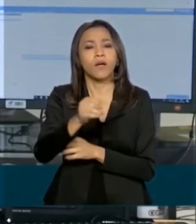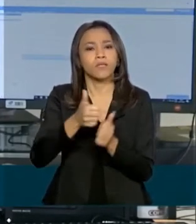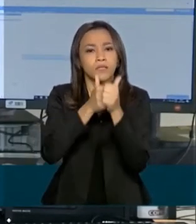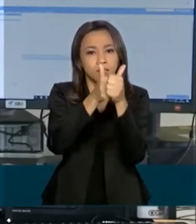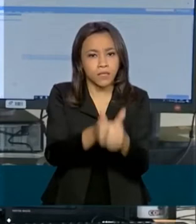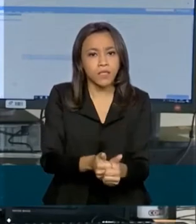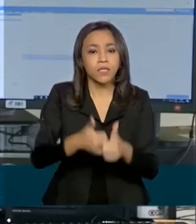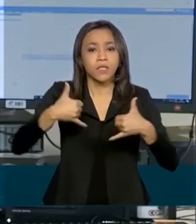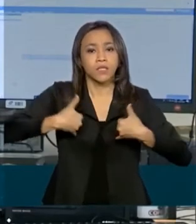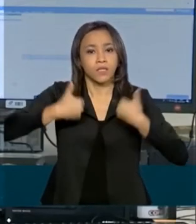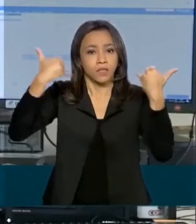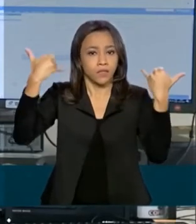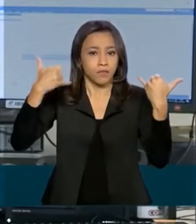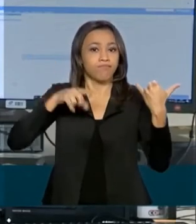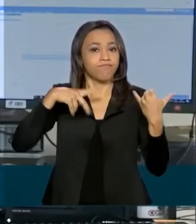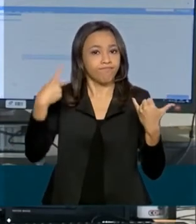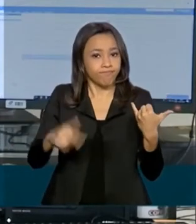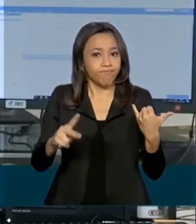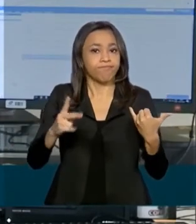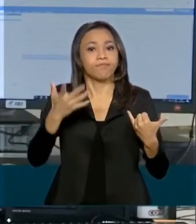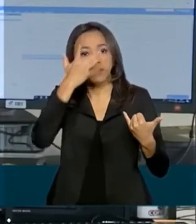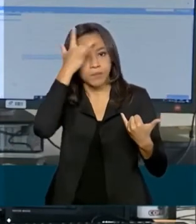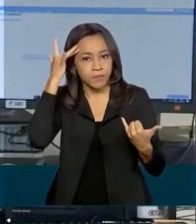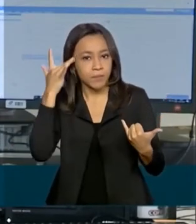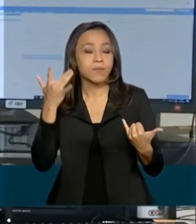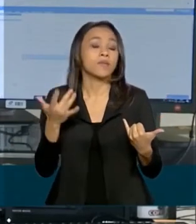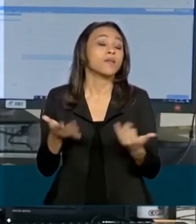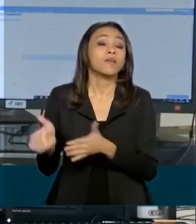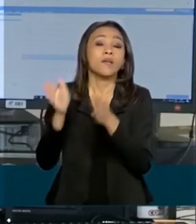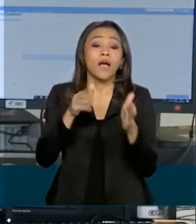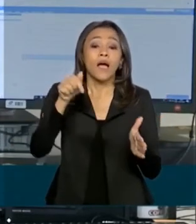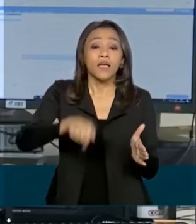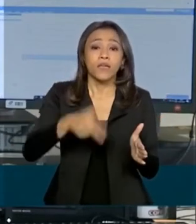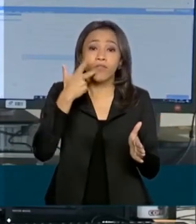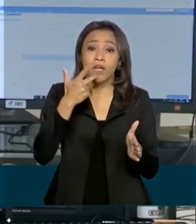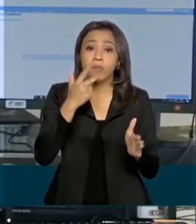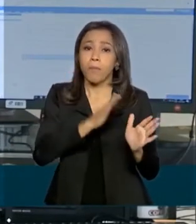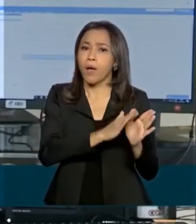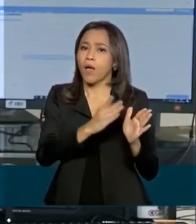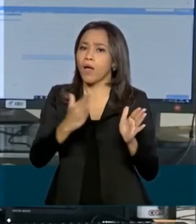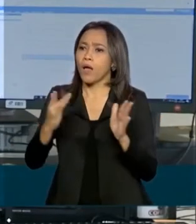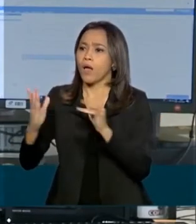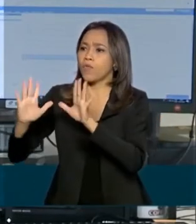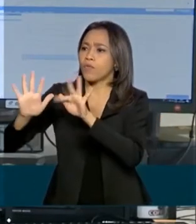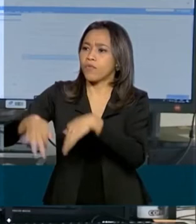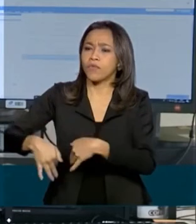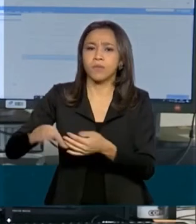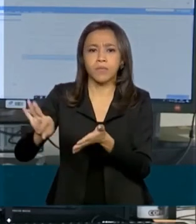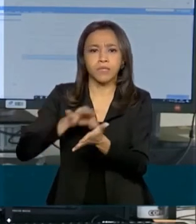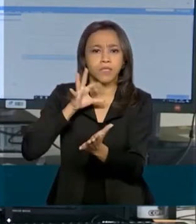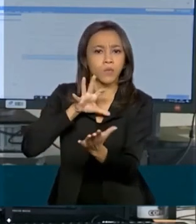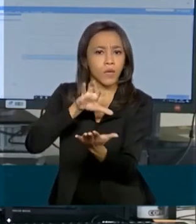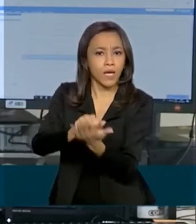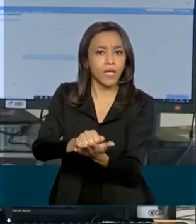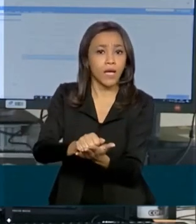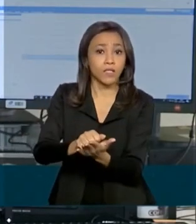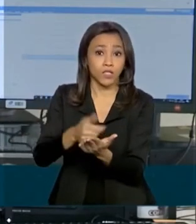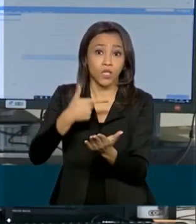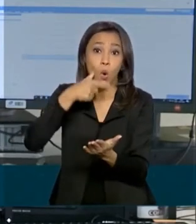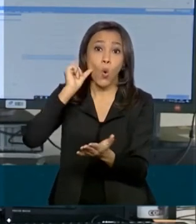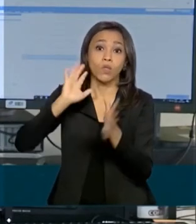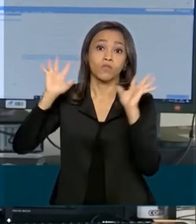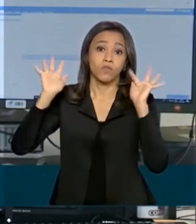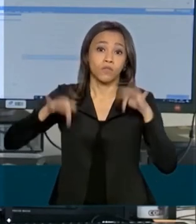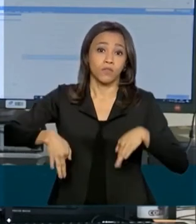nascimento do trabalhador. A gente falou aqui no Brasil em Dia do prazo final para o cadastro no auxílio que terminou a meia-noite de